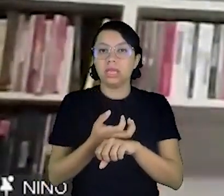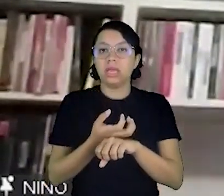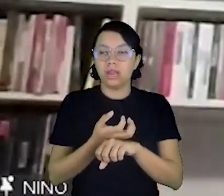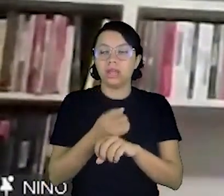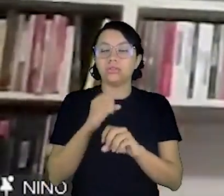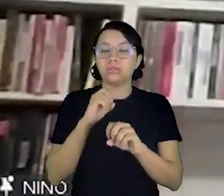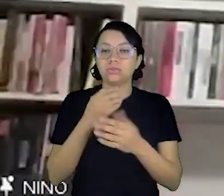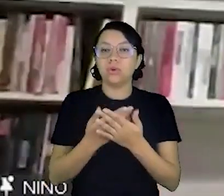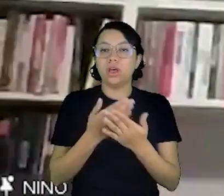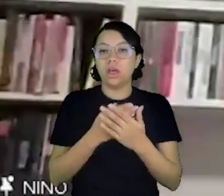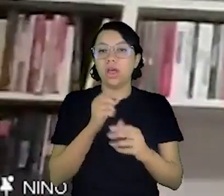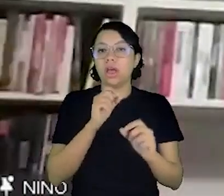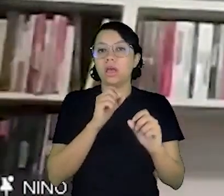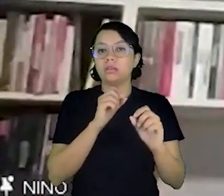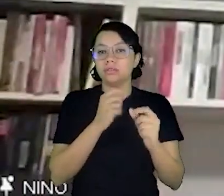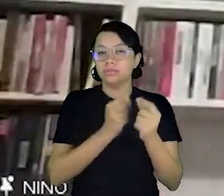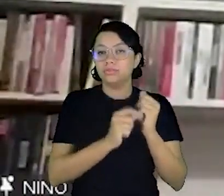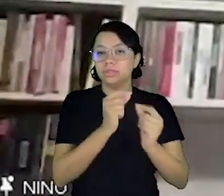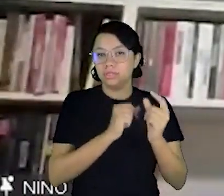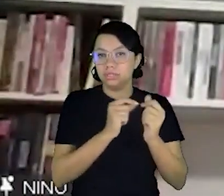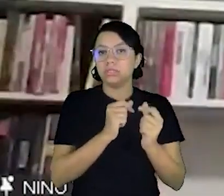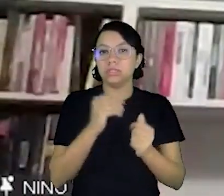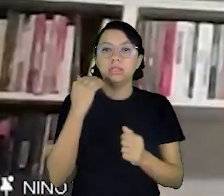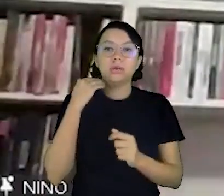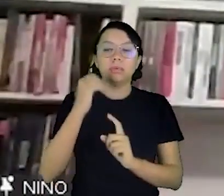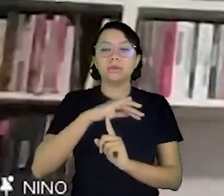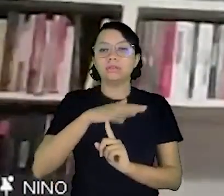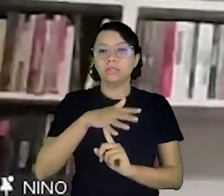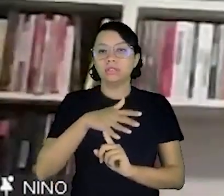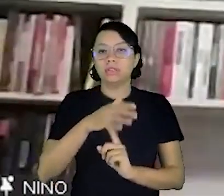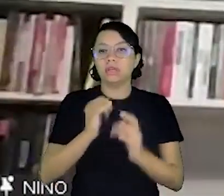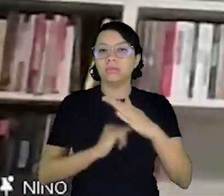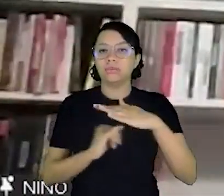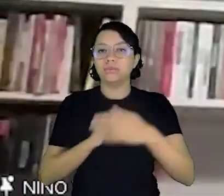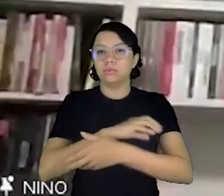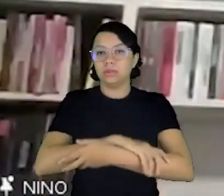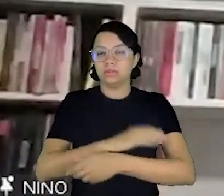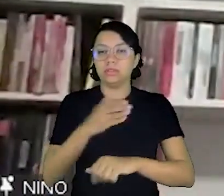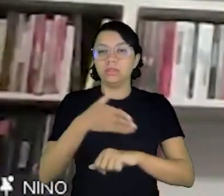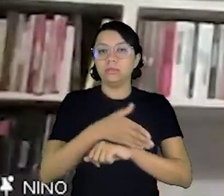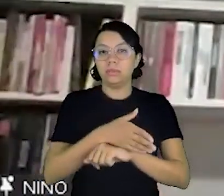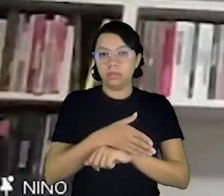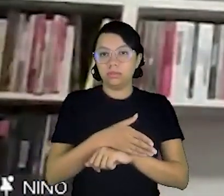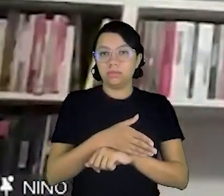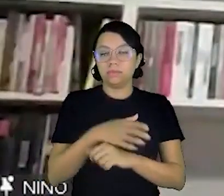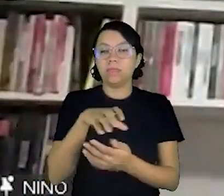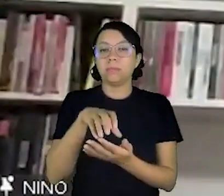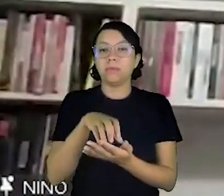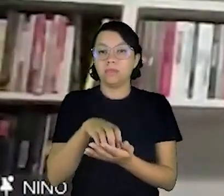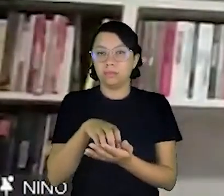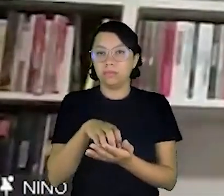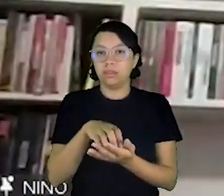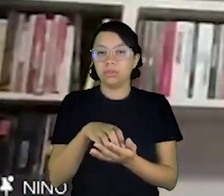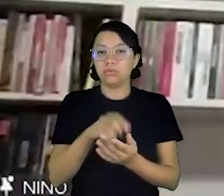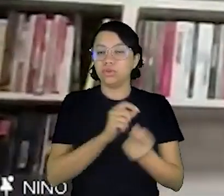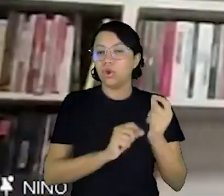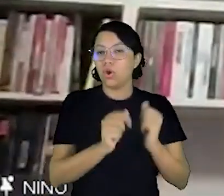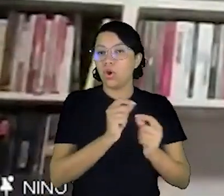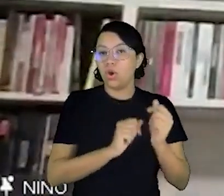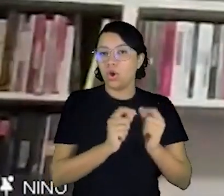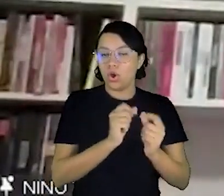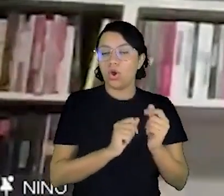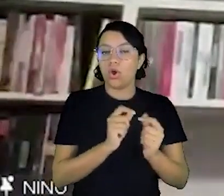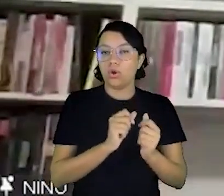não só no Banco Central, como instituições parceiras. É membro do Departamento de Promoção da Cidadania Financeira, Programa Aprender